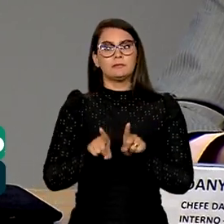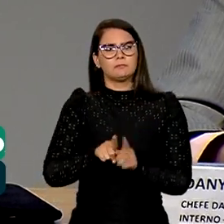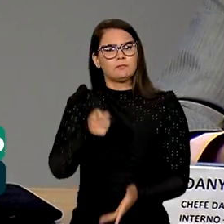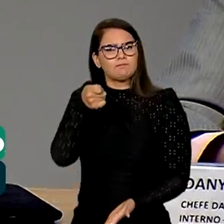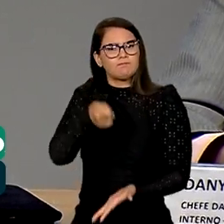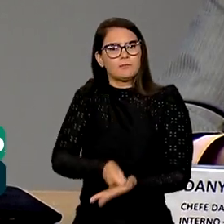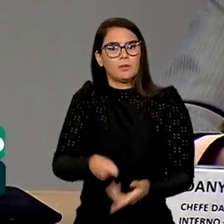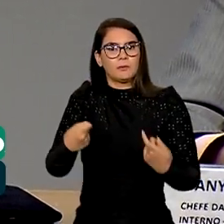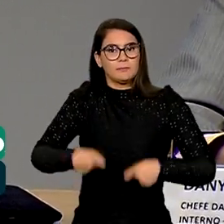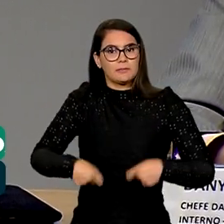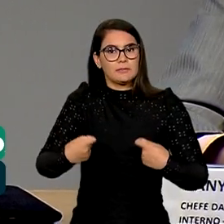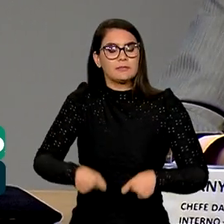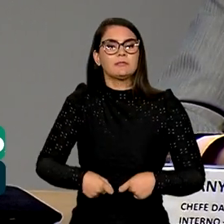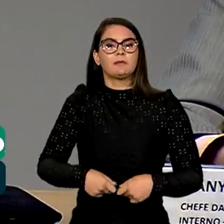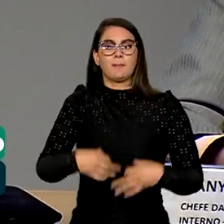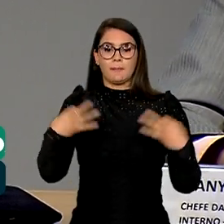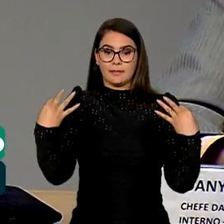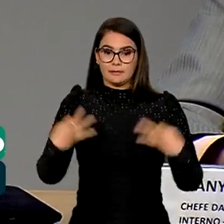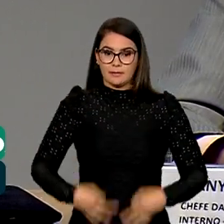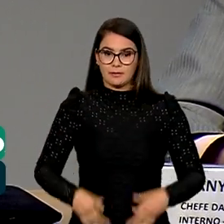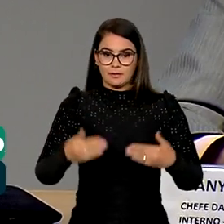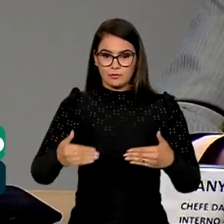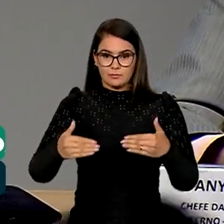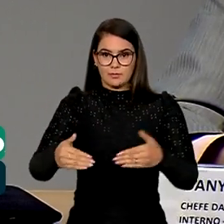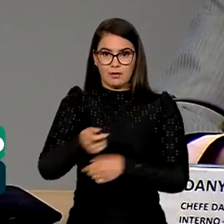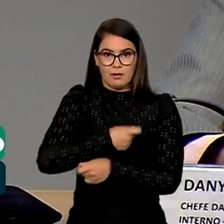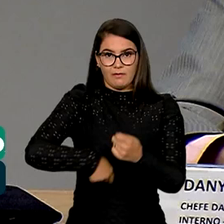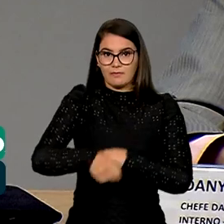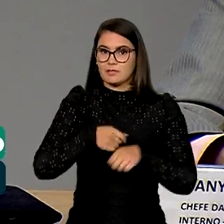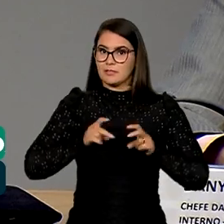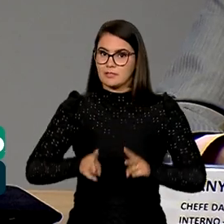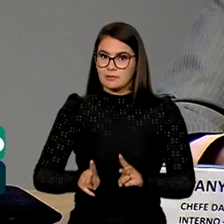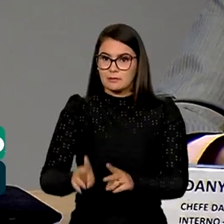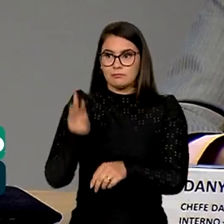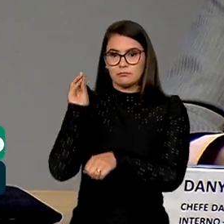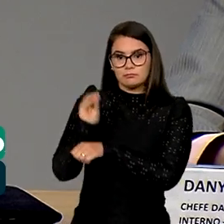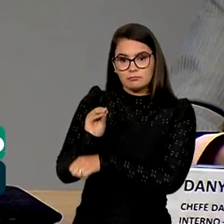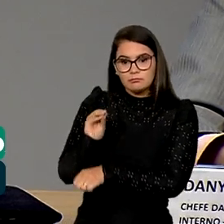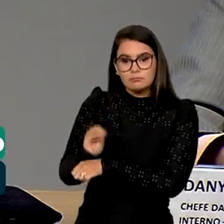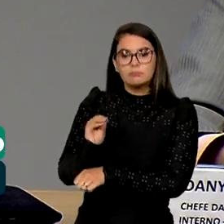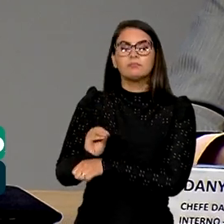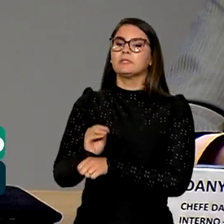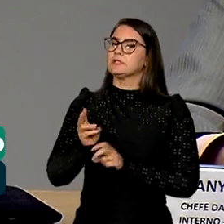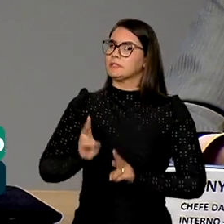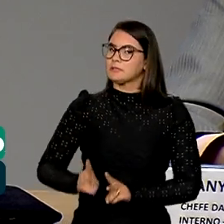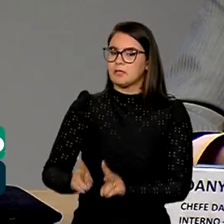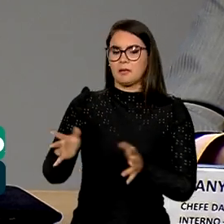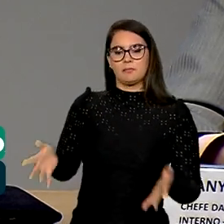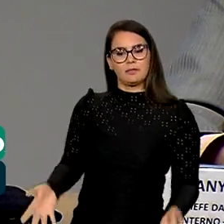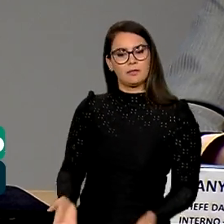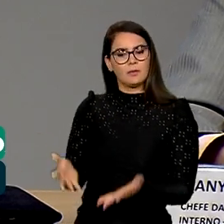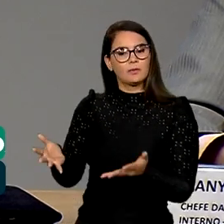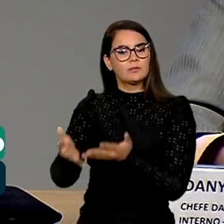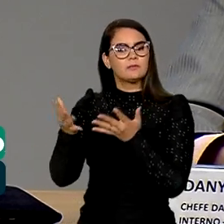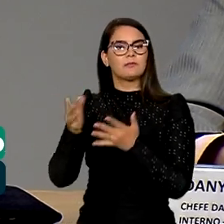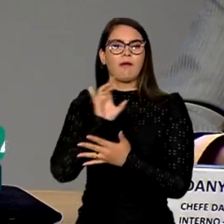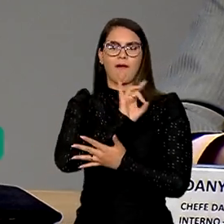rigor necessário para que a integridade do Ministério da Fazenda seja sempre preservada e sempre enaltecida por cada um de nós.